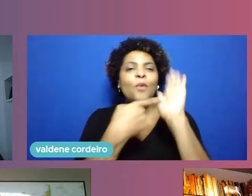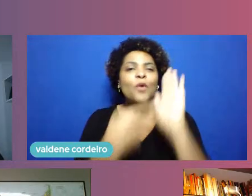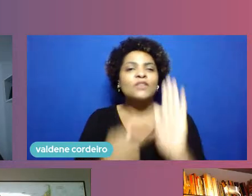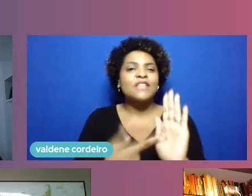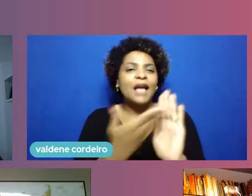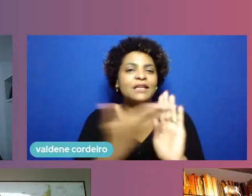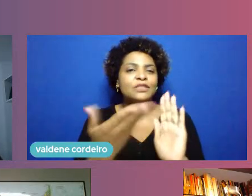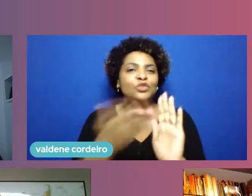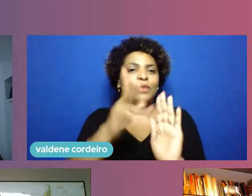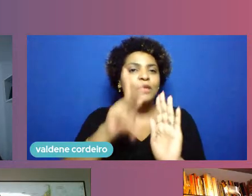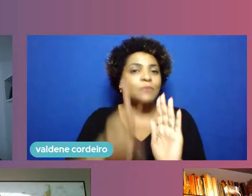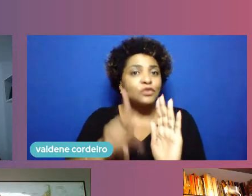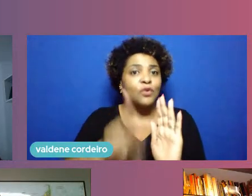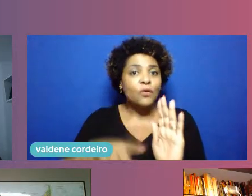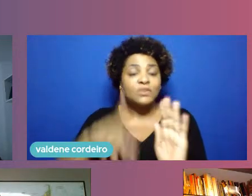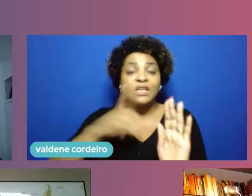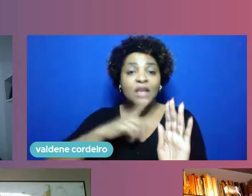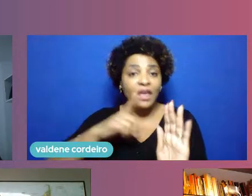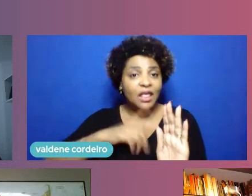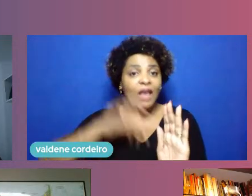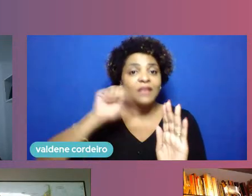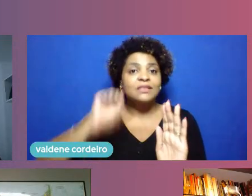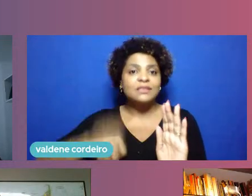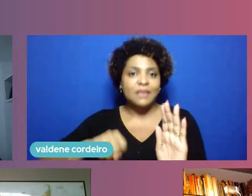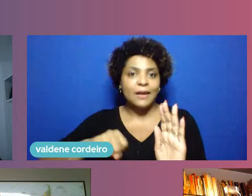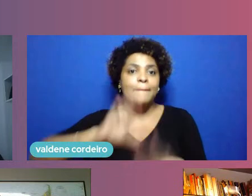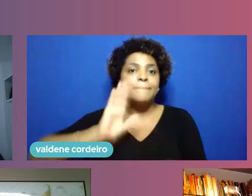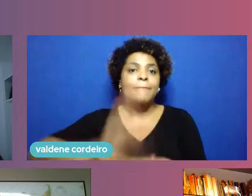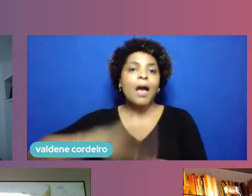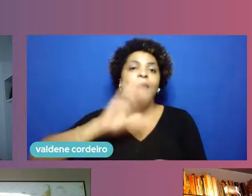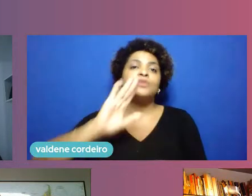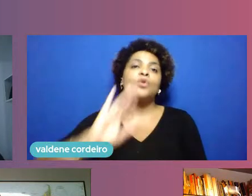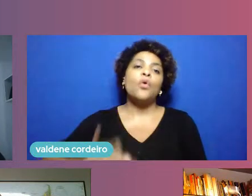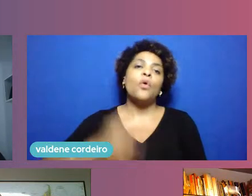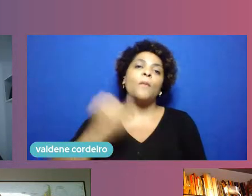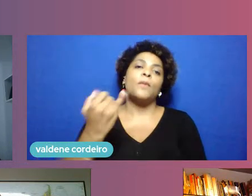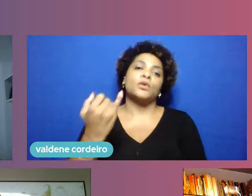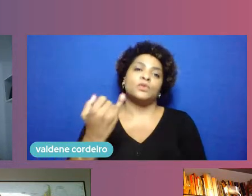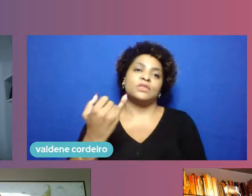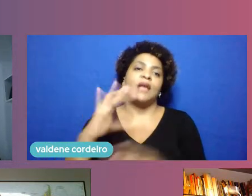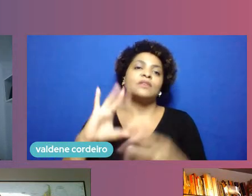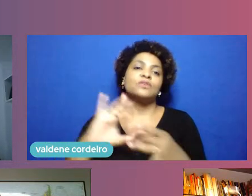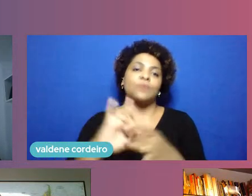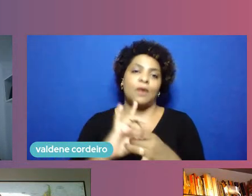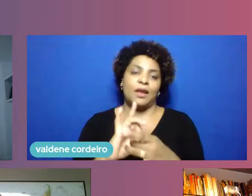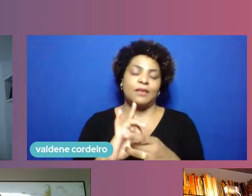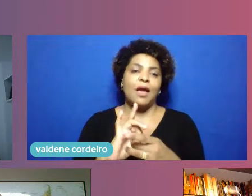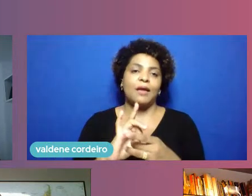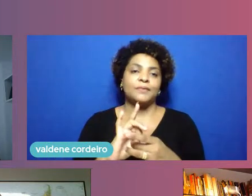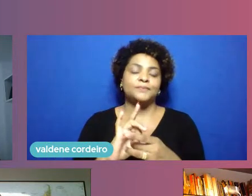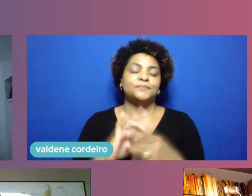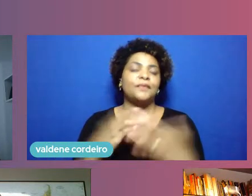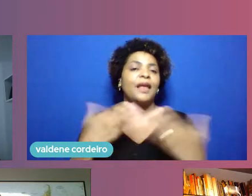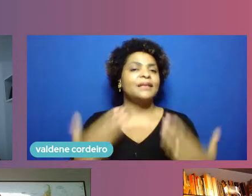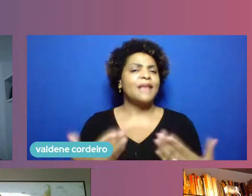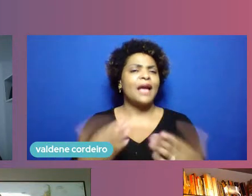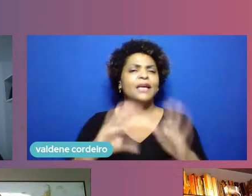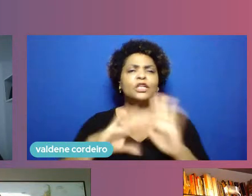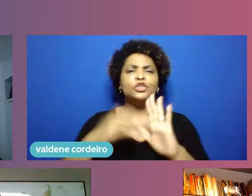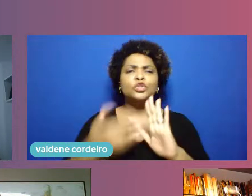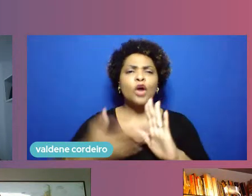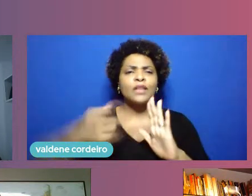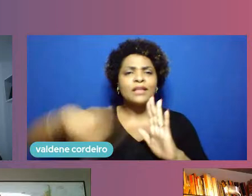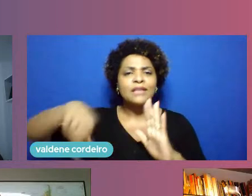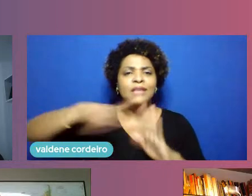para mostrar que existe além de oportunidades de se conectar e aí os painéis foram pensando também